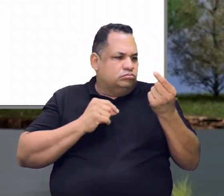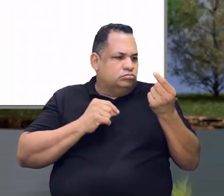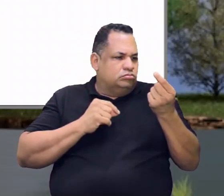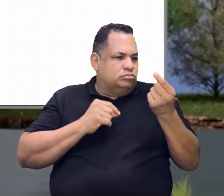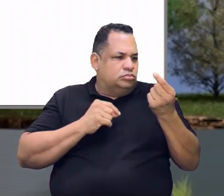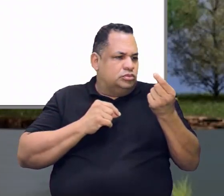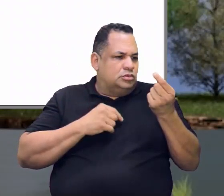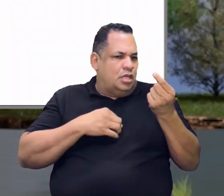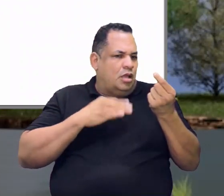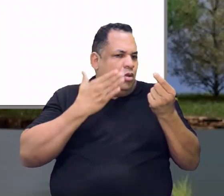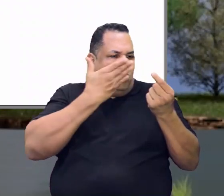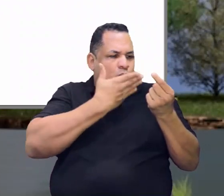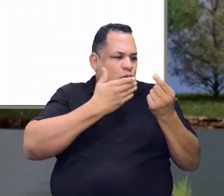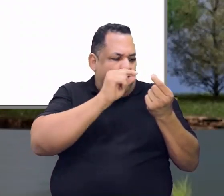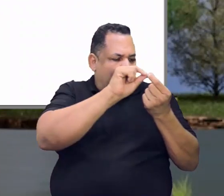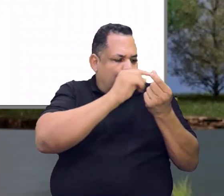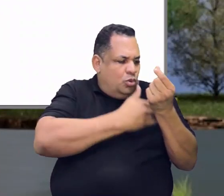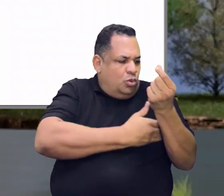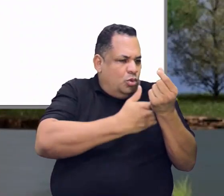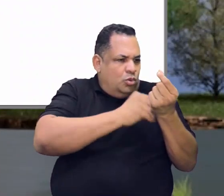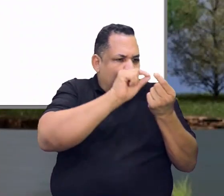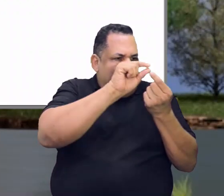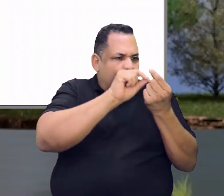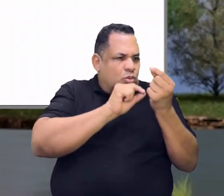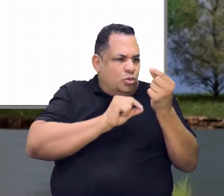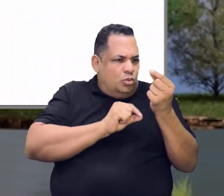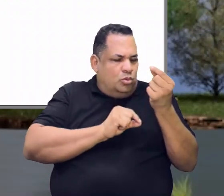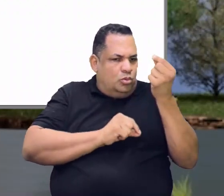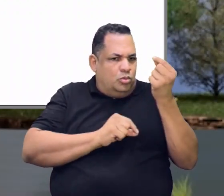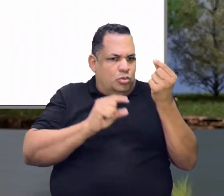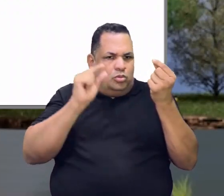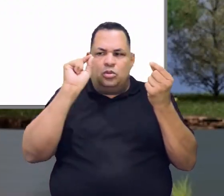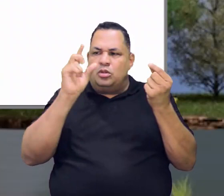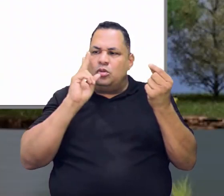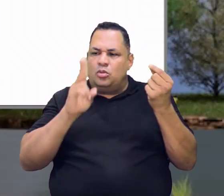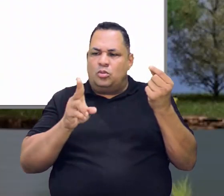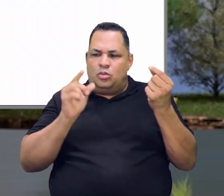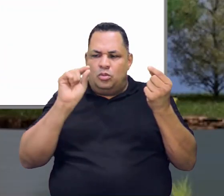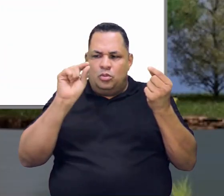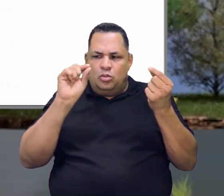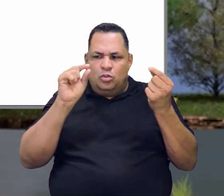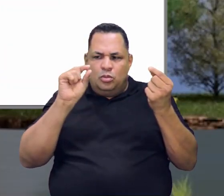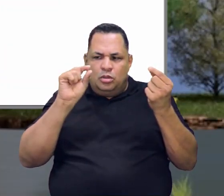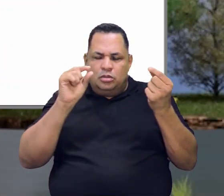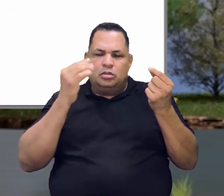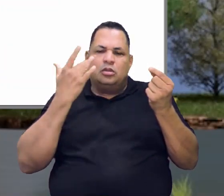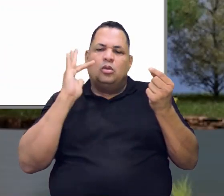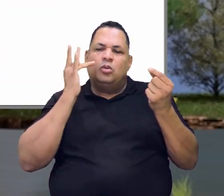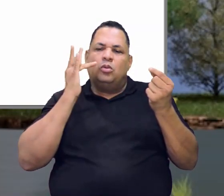Eu tenho aqui o grão de açúcar, eu tenho... O mesmo tamanho do grão de açúcar, eu tenho o tamanho do grão do ouro.